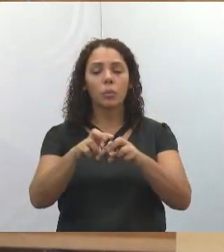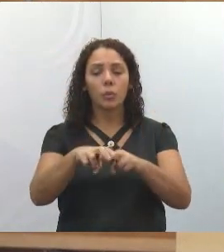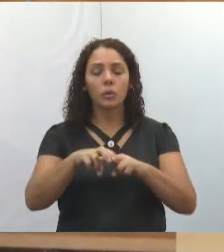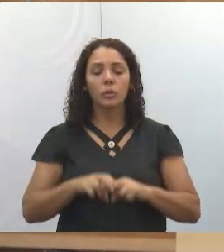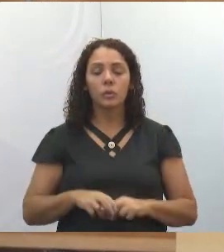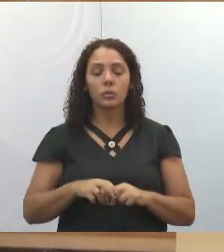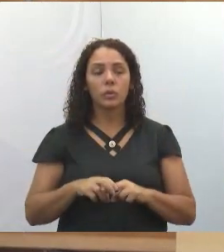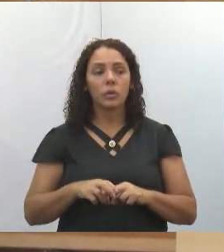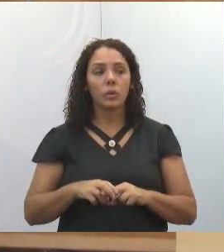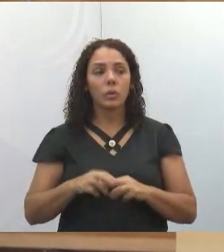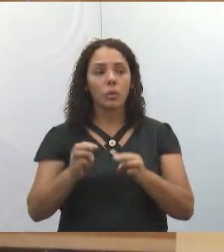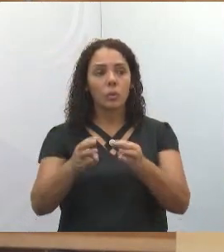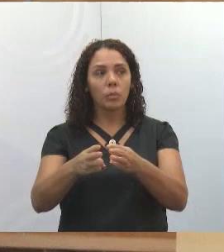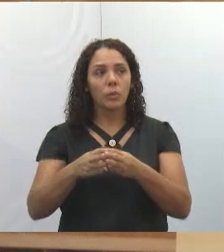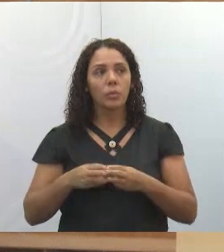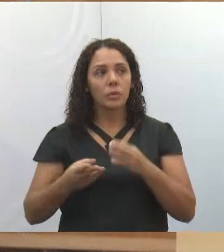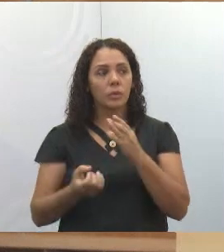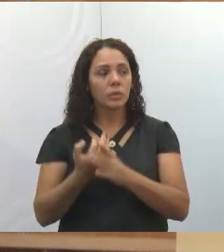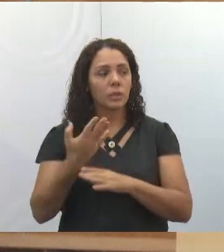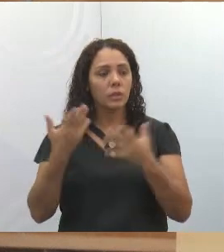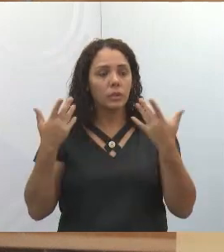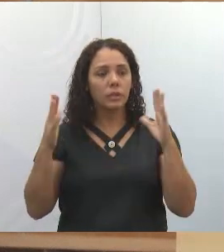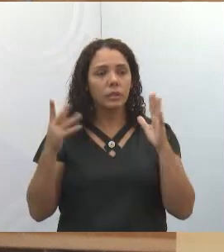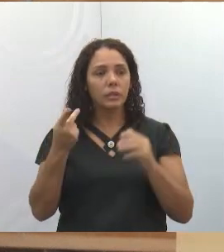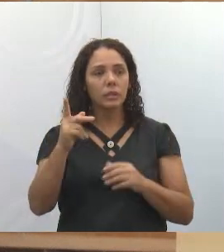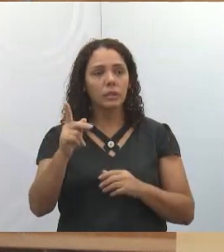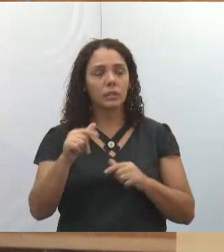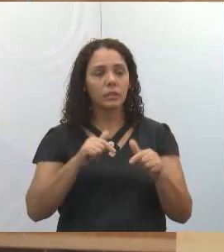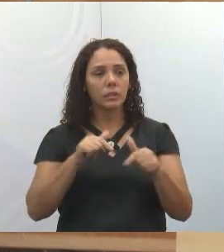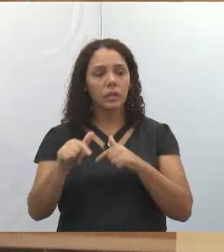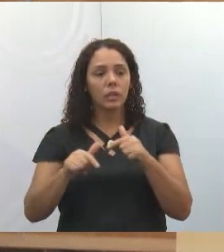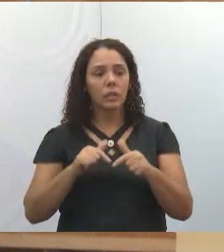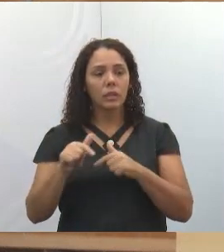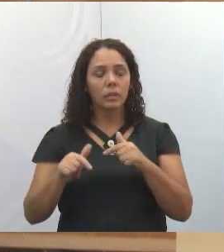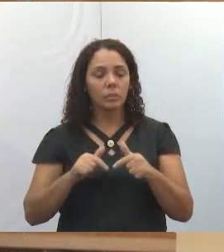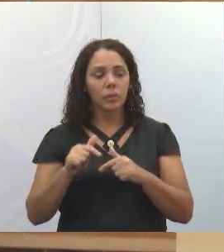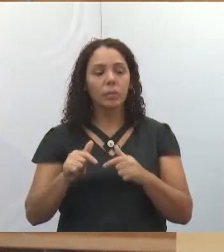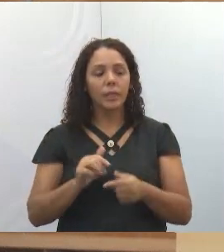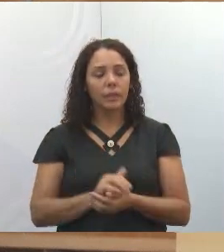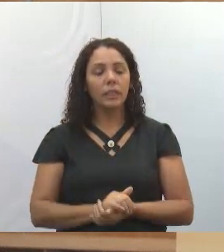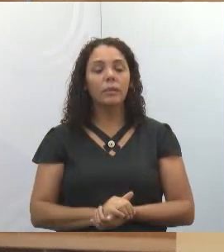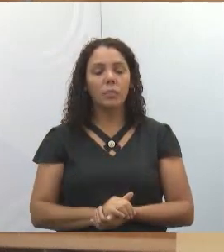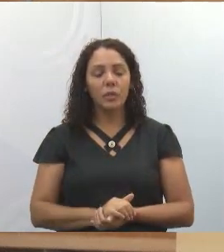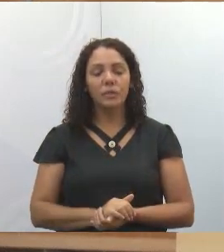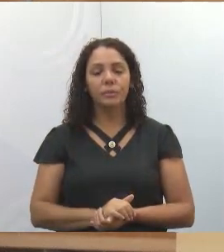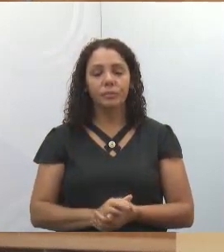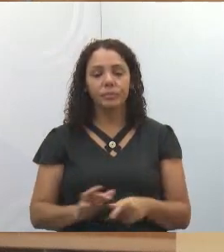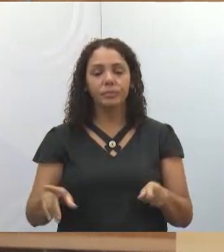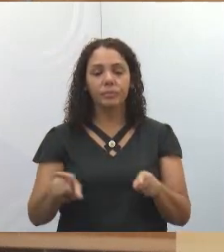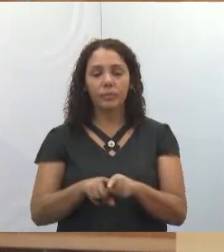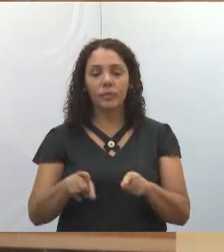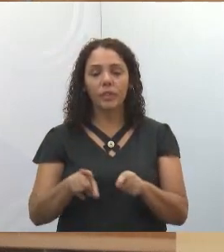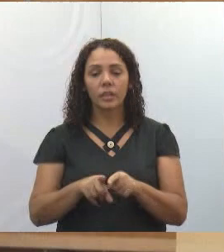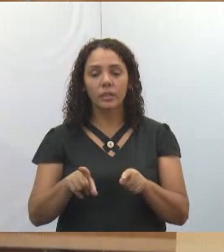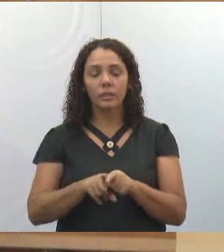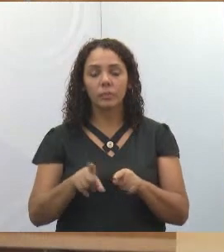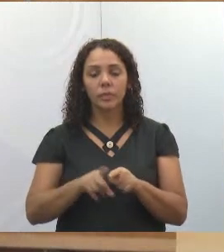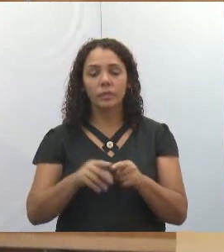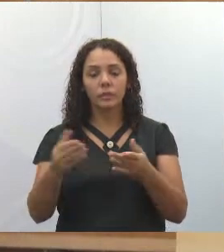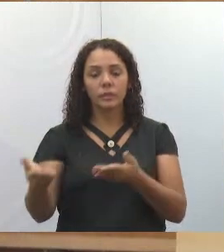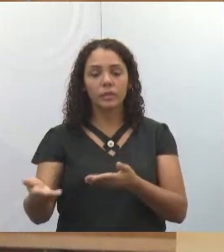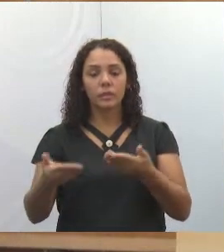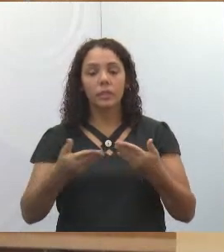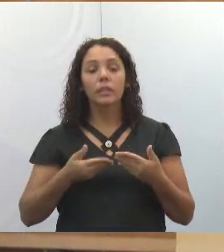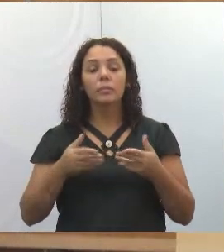aqui parabenizando o trabalho de vocês. Também nós mandamos hoje para a Câmara, aqui via